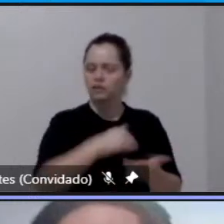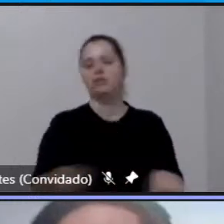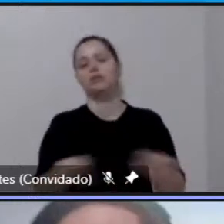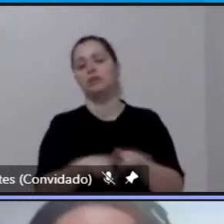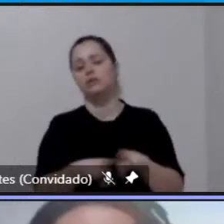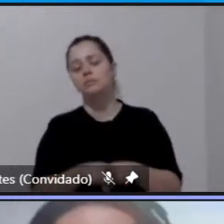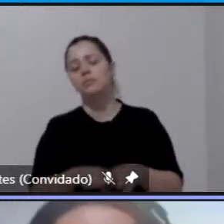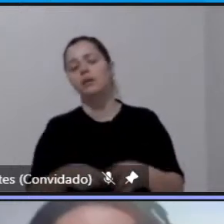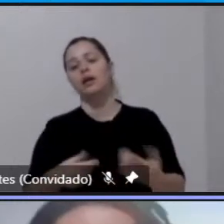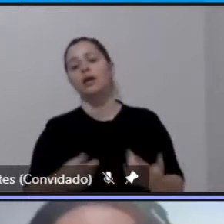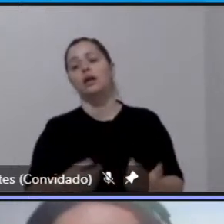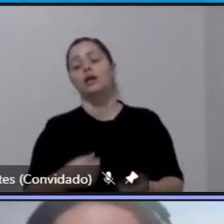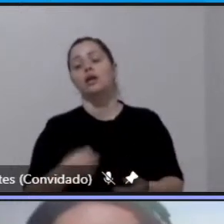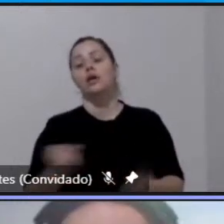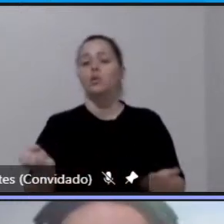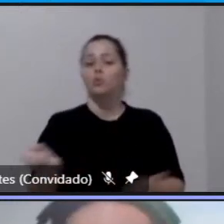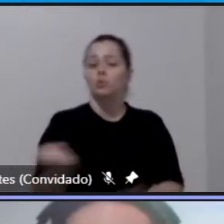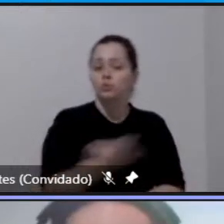nova